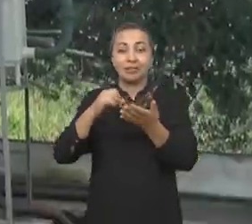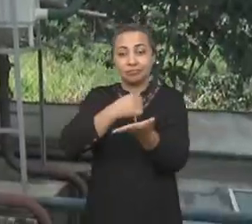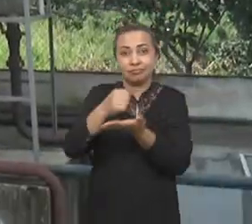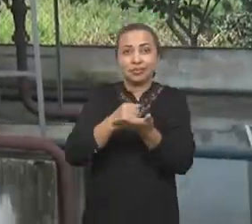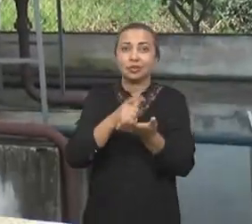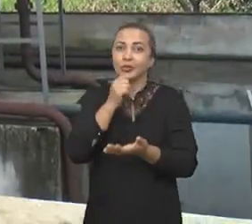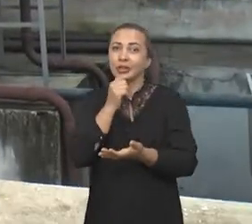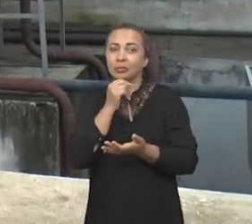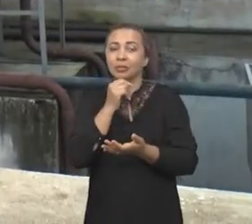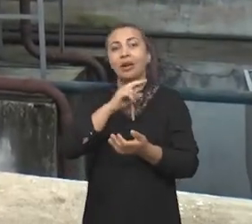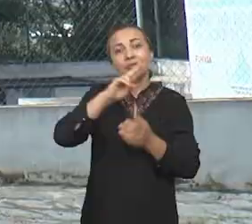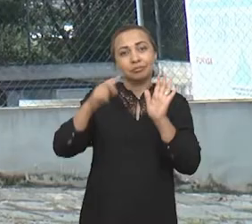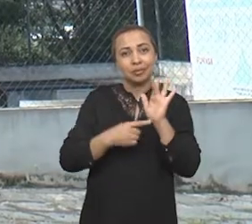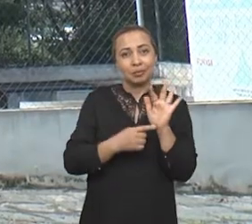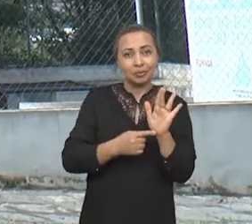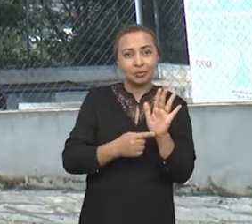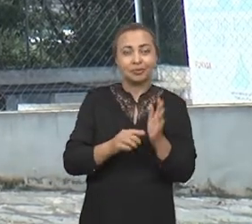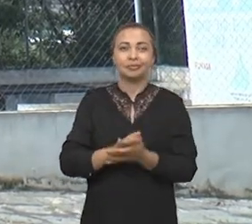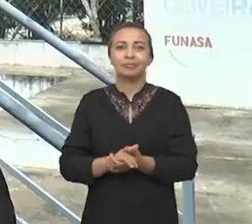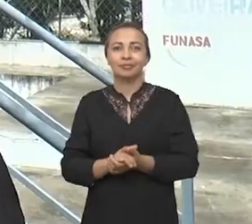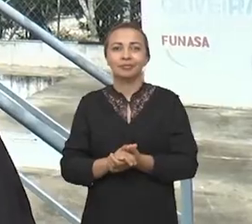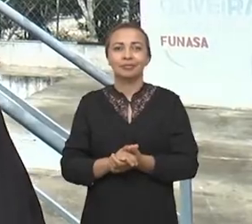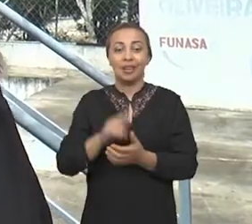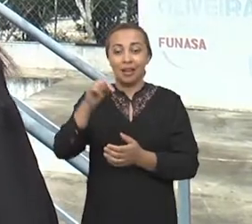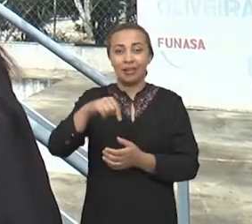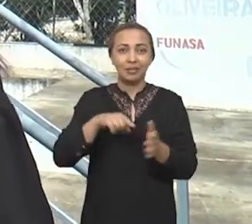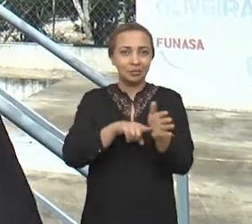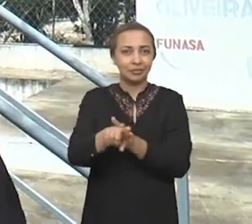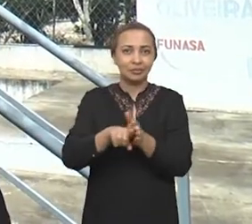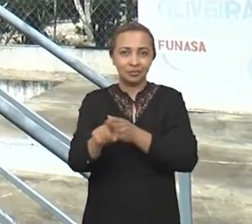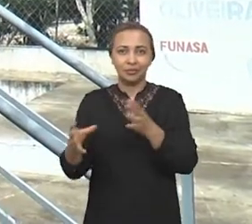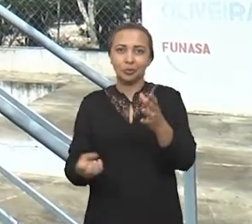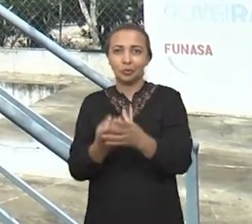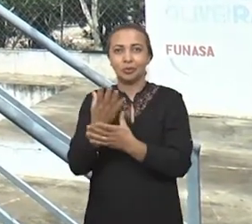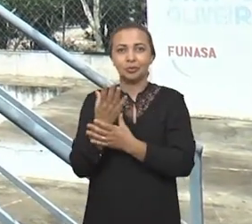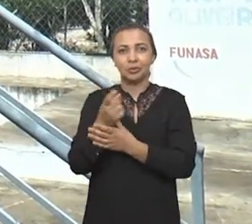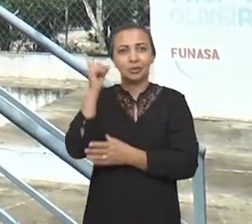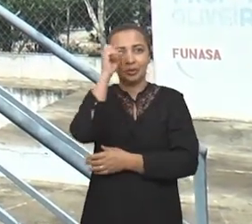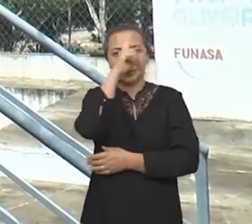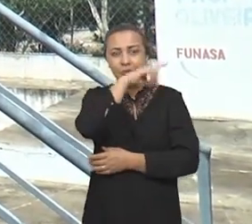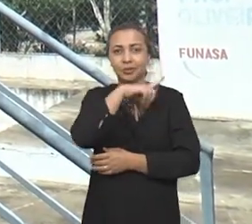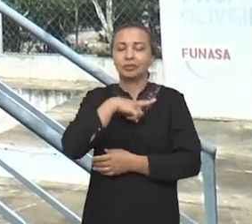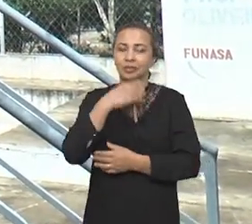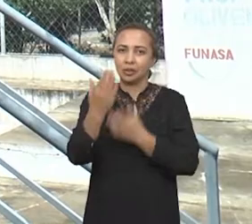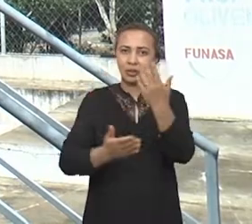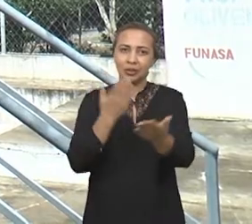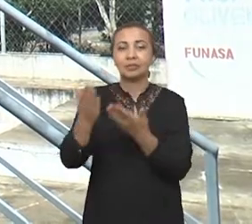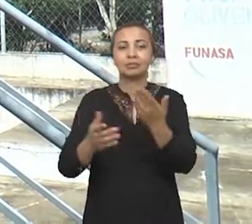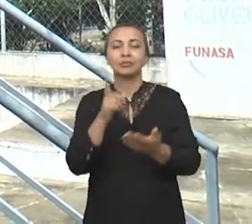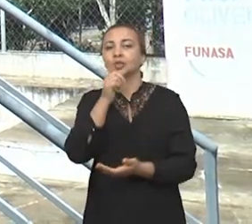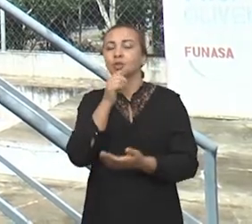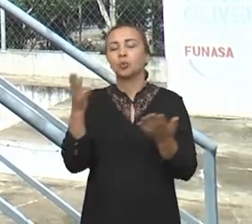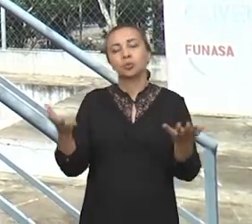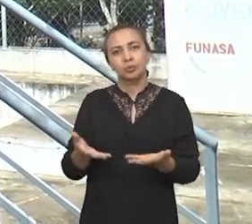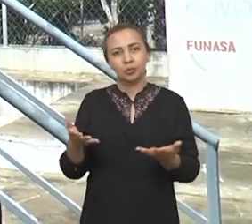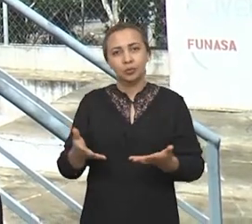de tratamento de água da Universidade Estadual da Paraíba. Essa pesquisa surgiu justamente da dificuldade que tem o tratamento de água hoje em